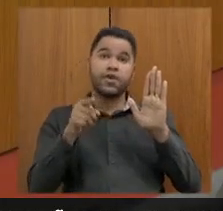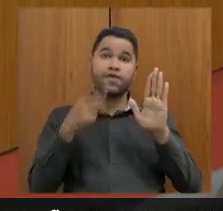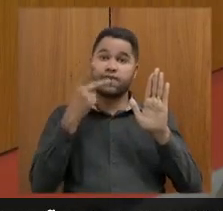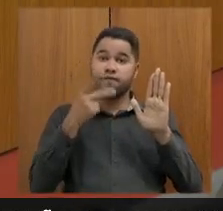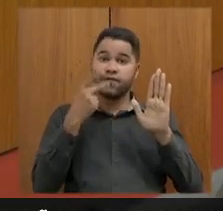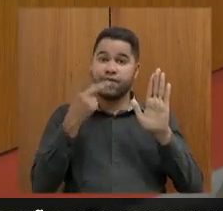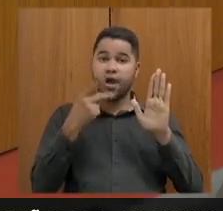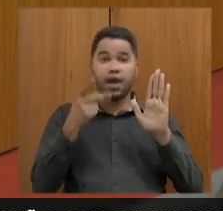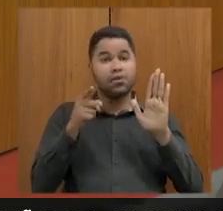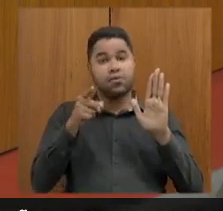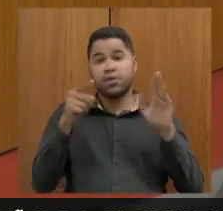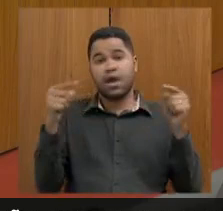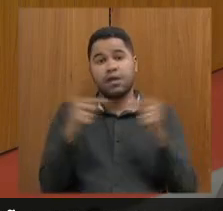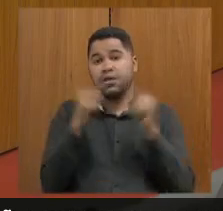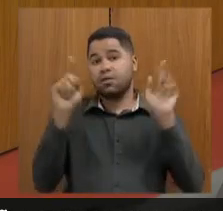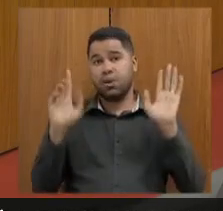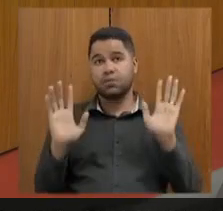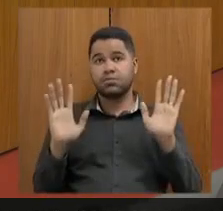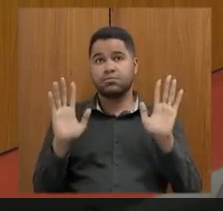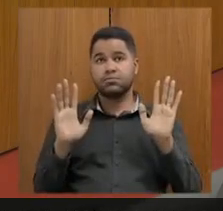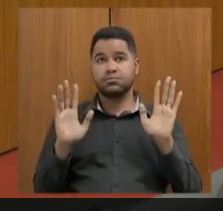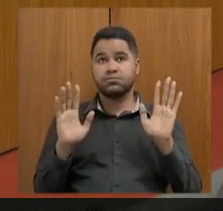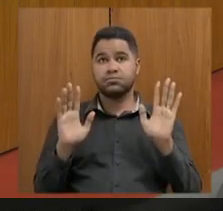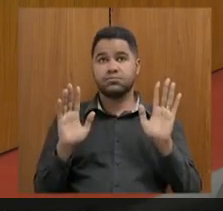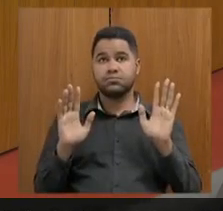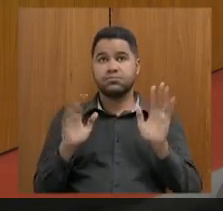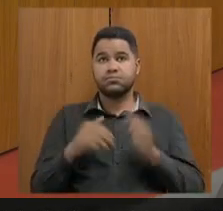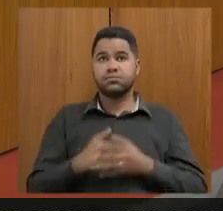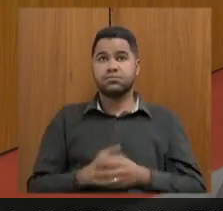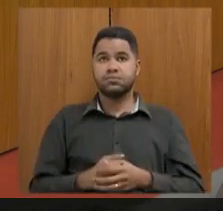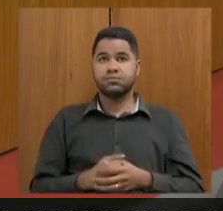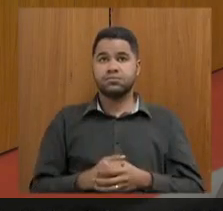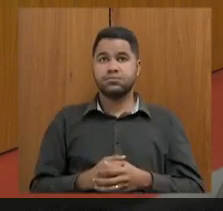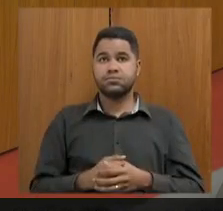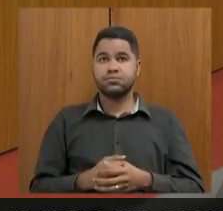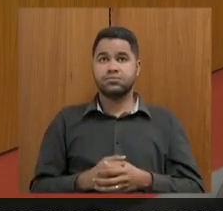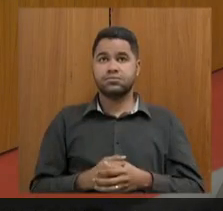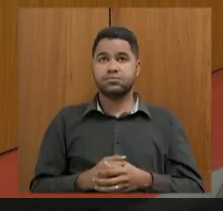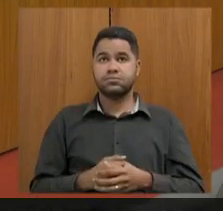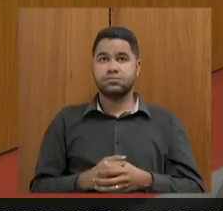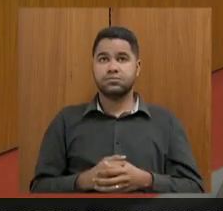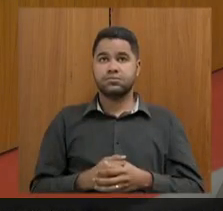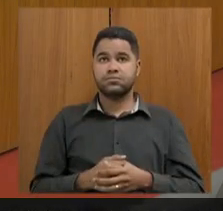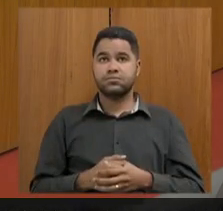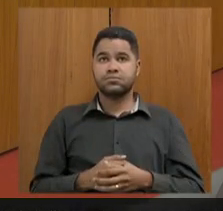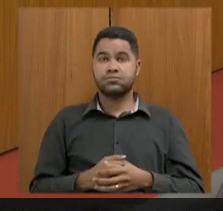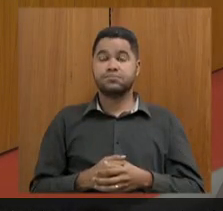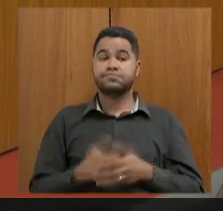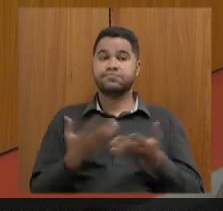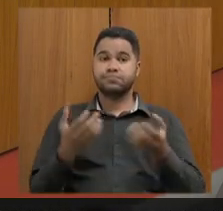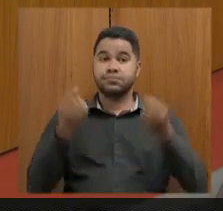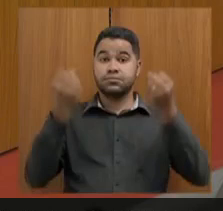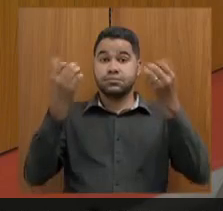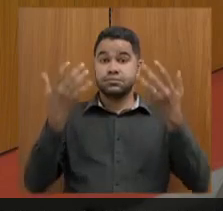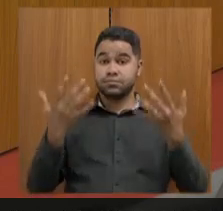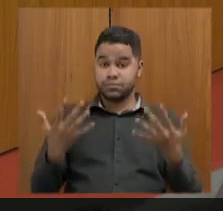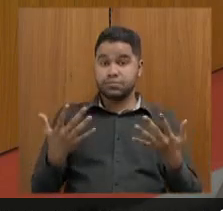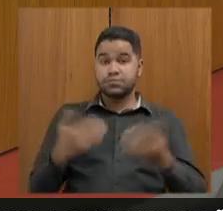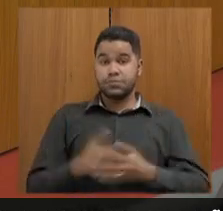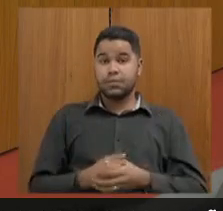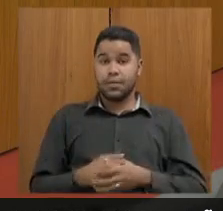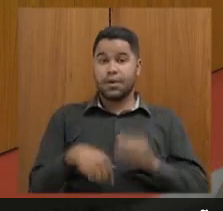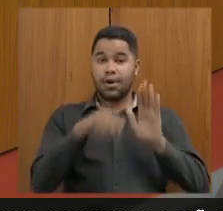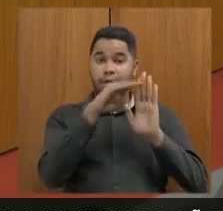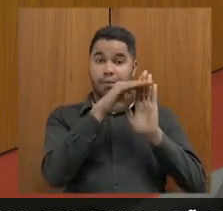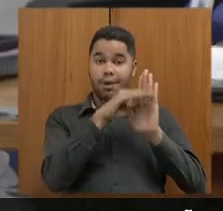o que julgar adequado foi o que eu pedi desde o início pela ordem só para esclarecer em relação ao